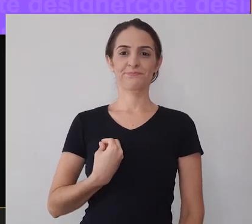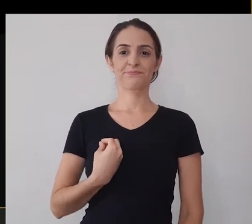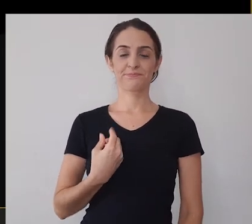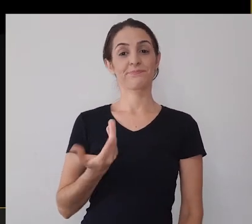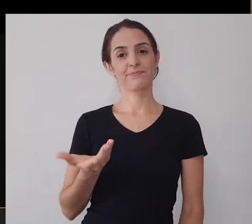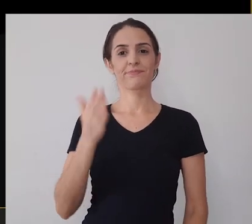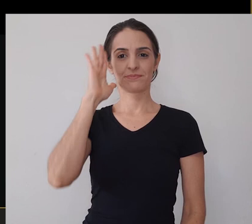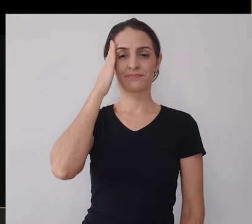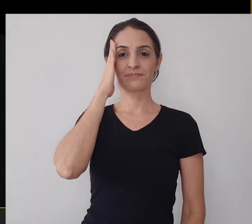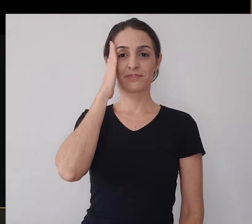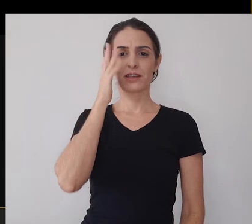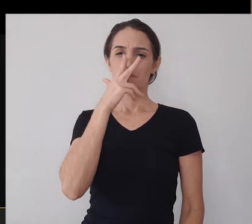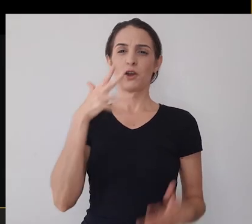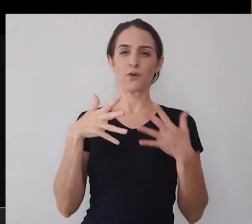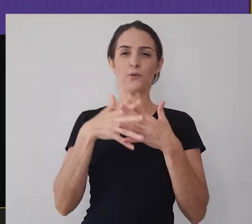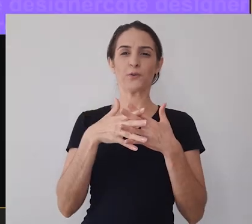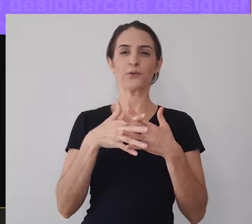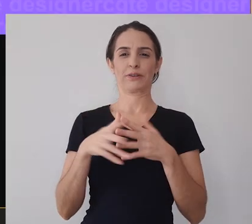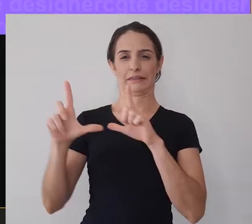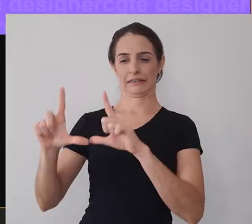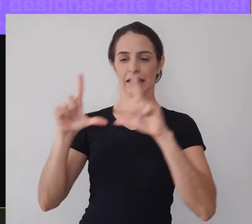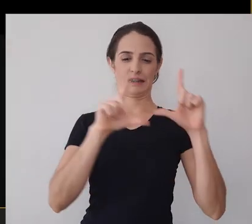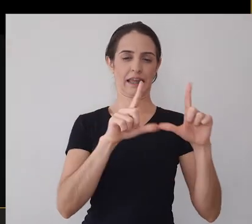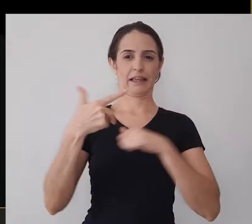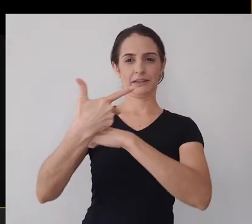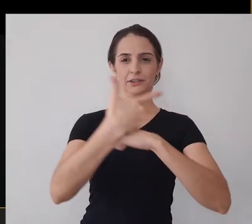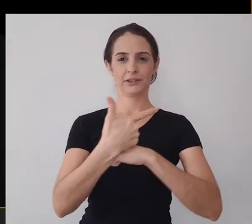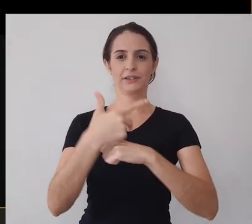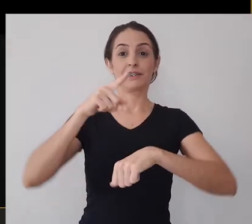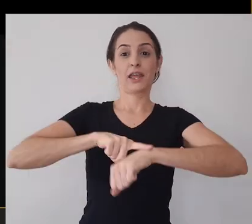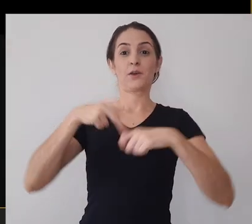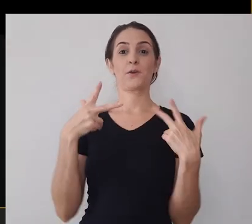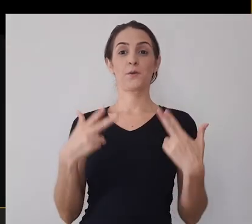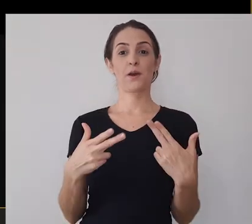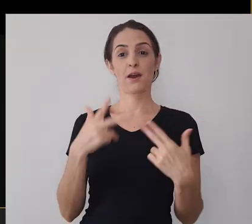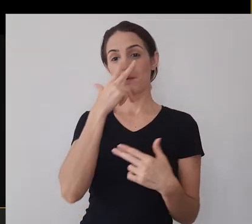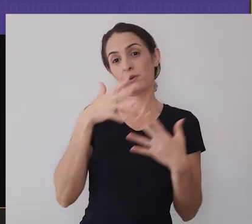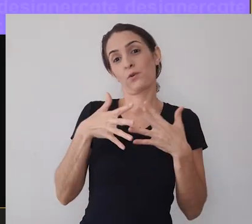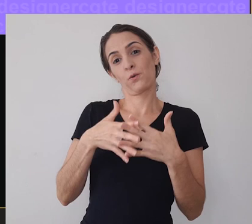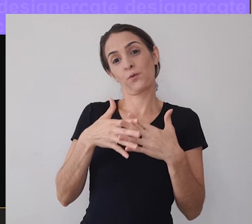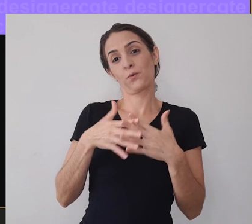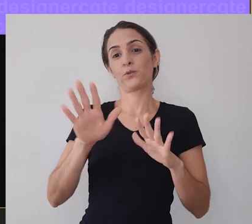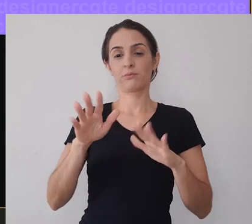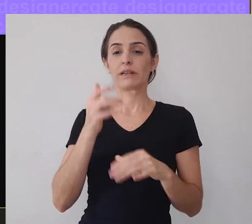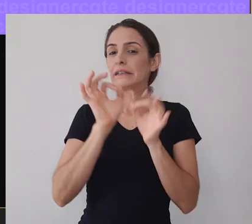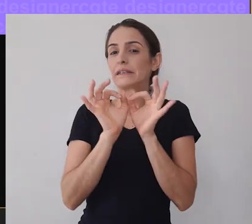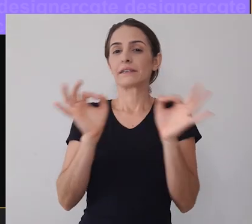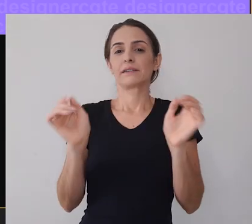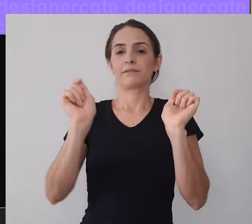Claro que aqui vai ficar essa confusão, porque estamos transmitindo e gravando a tela ao mesmo tempo, tá certo?